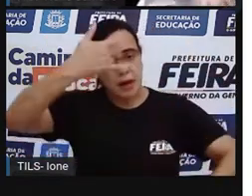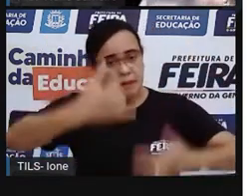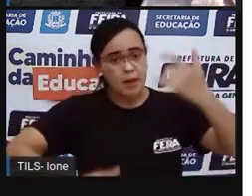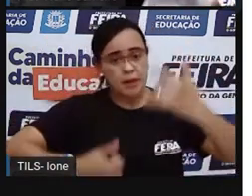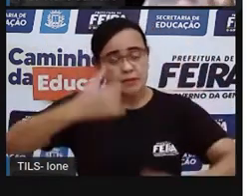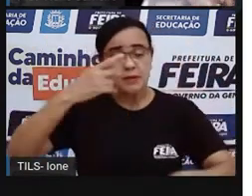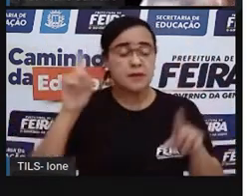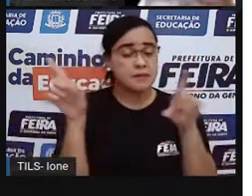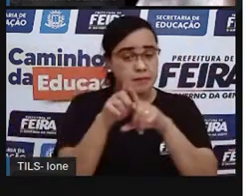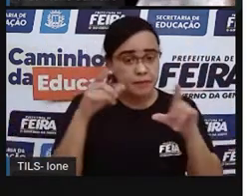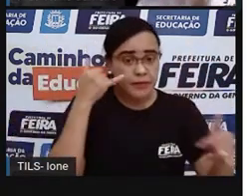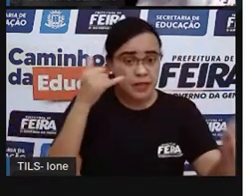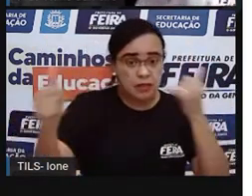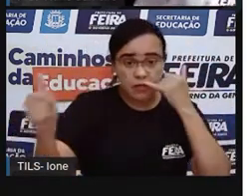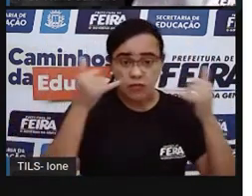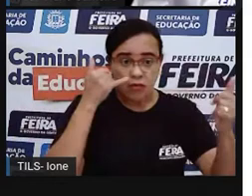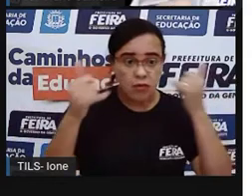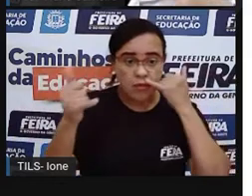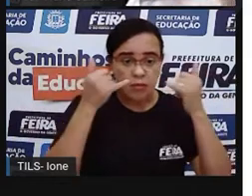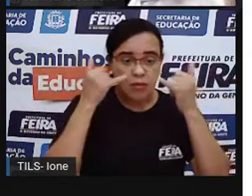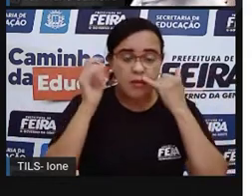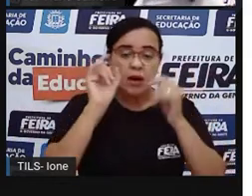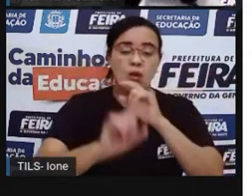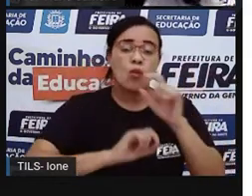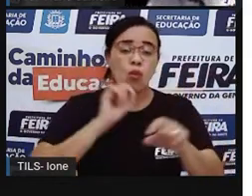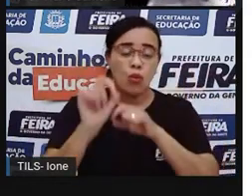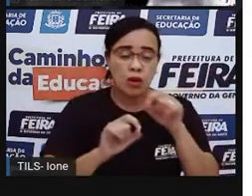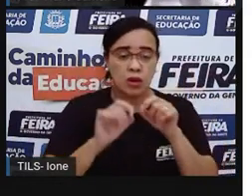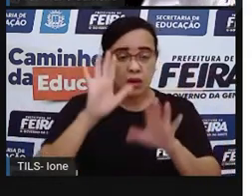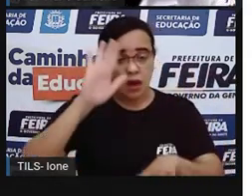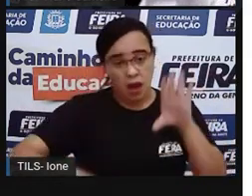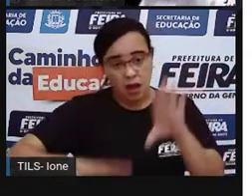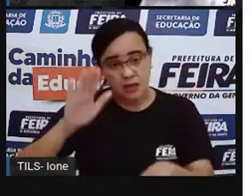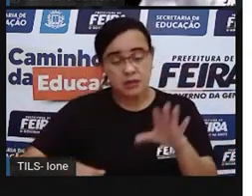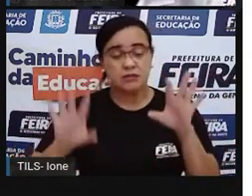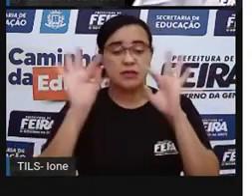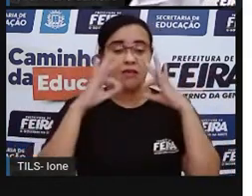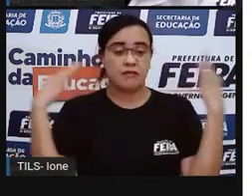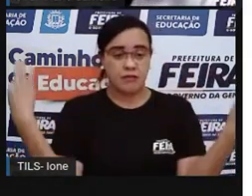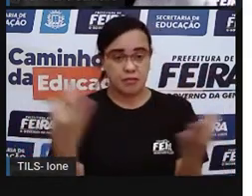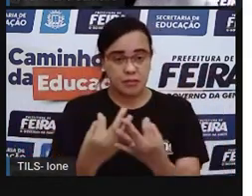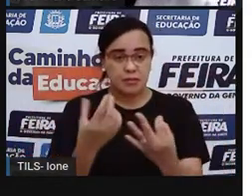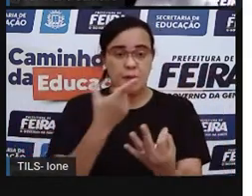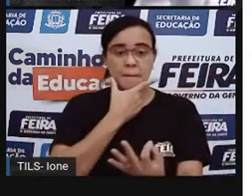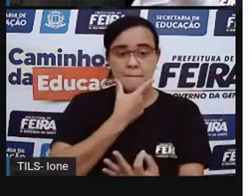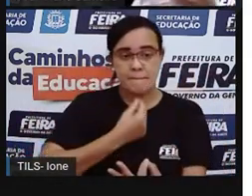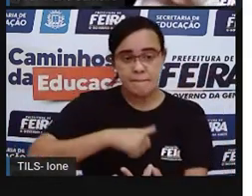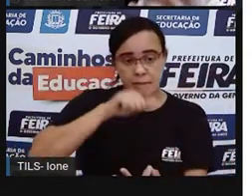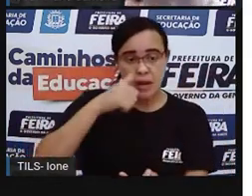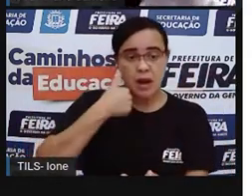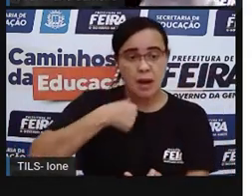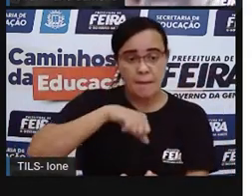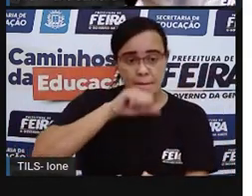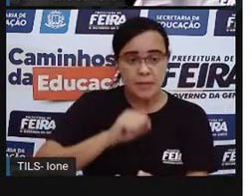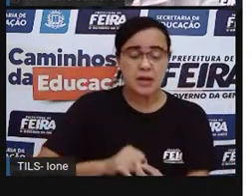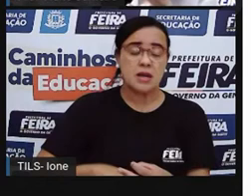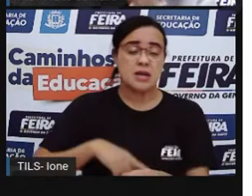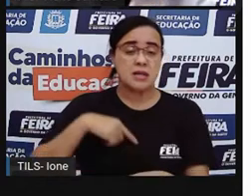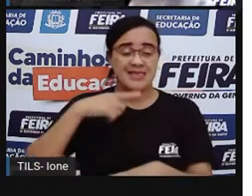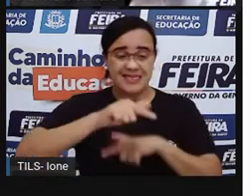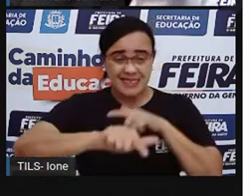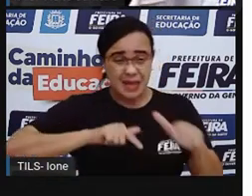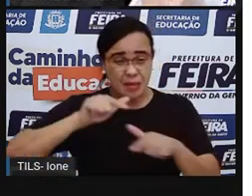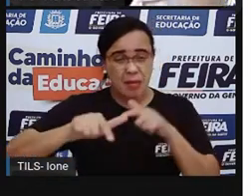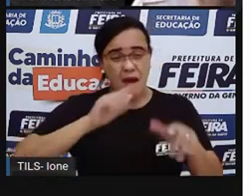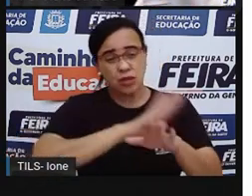Às vezes, tem papai e mamãe que saem o dia todo e precisam deixar a criança em casa sozinha. E aí, o Conselho Tutelar, ele conversa com esse papai e essa